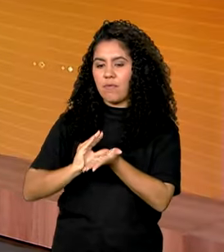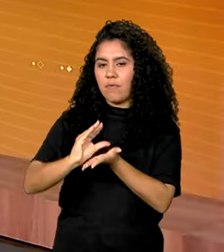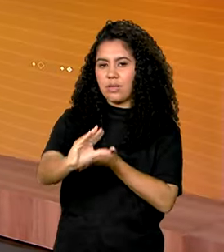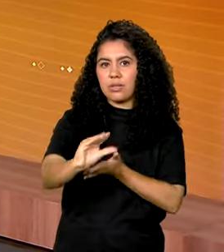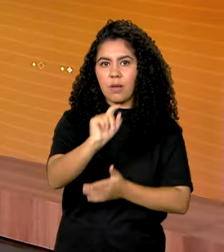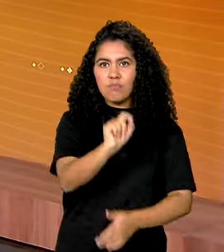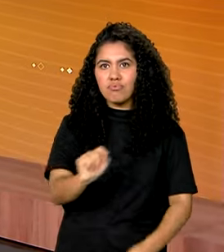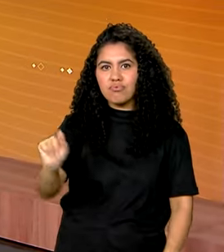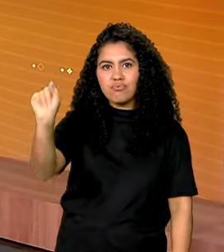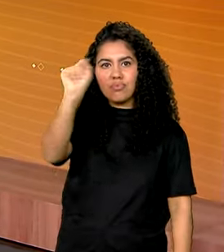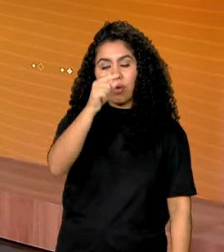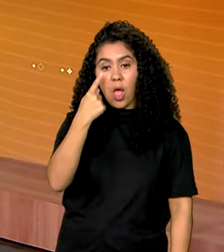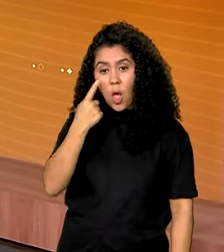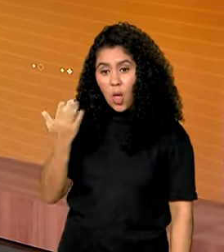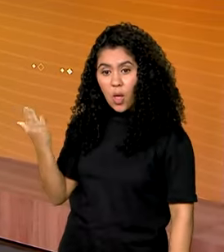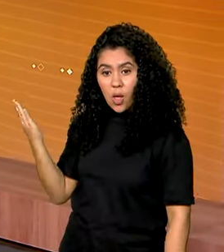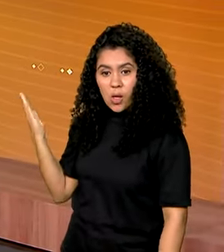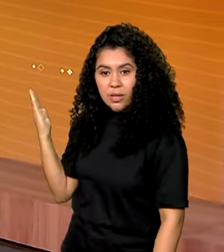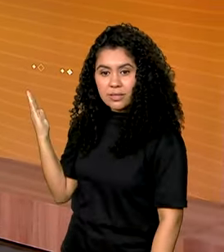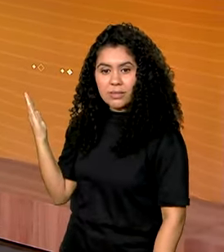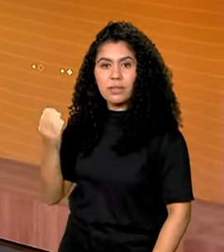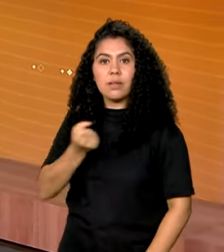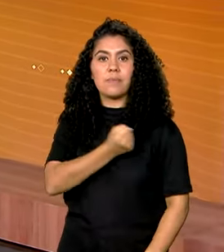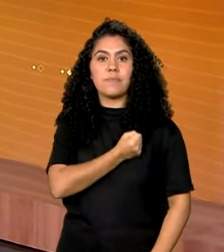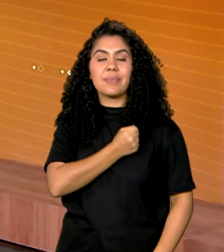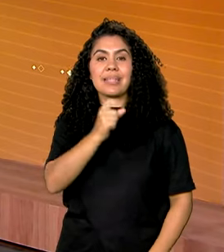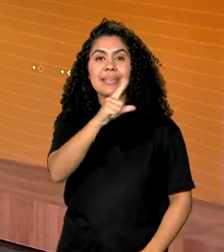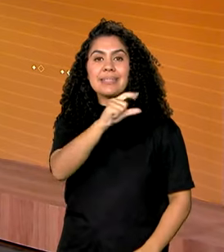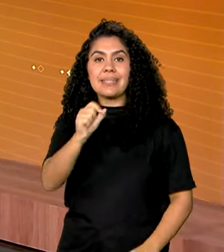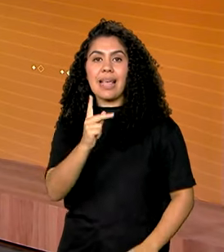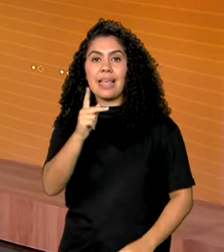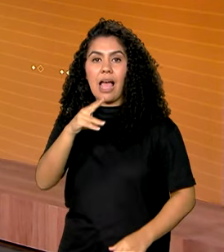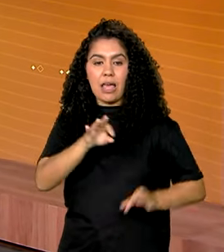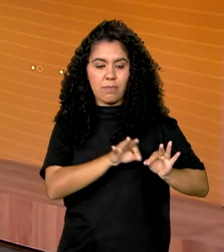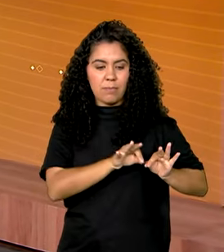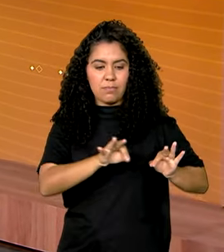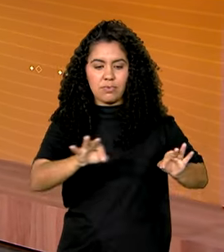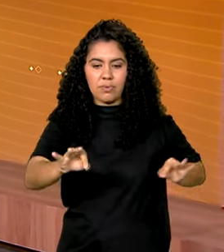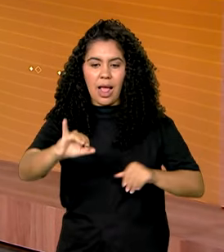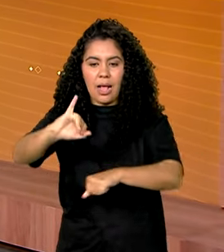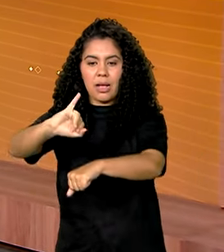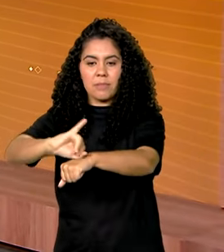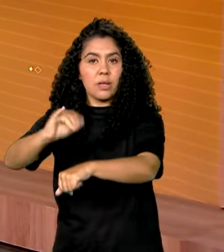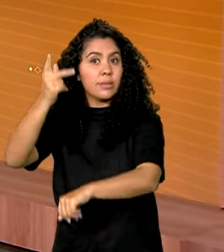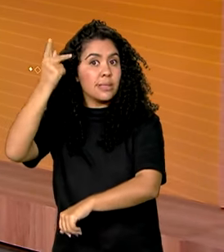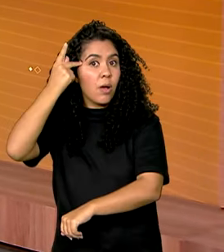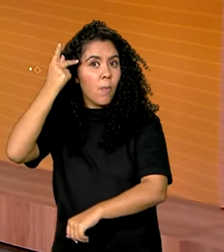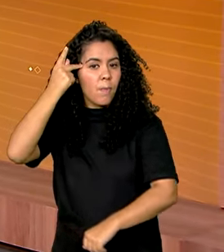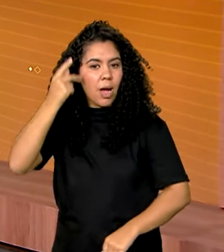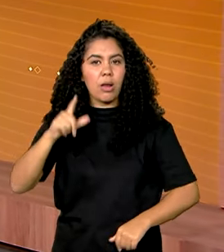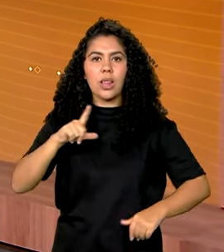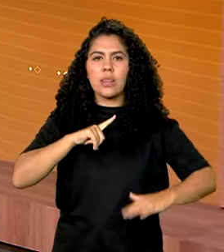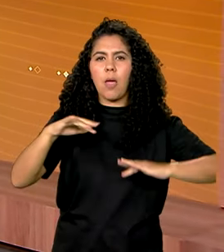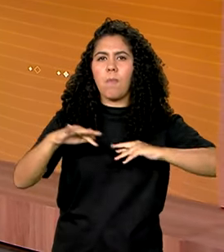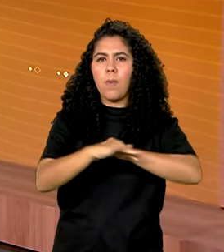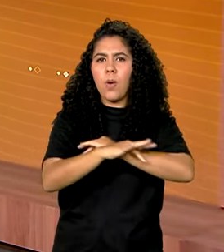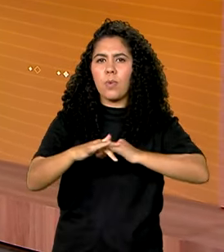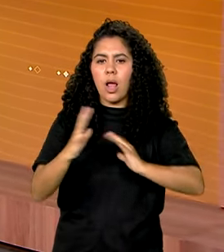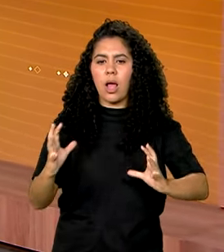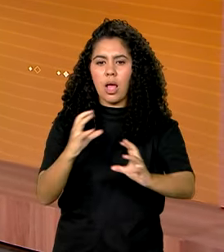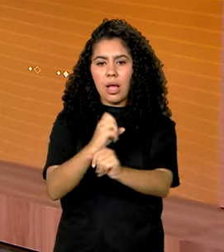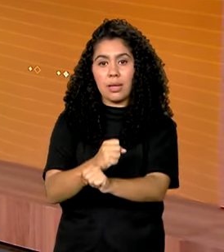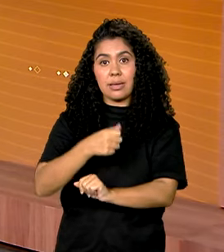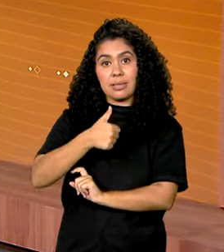todo o país. Salto fica a cerca de 100 quilômetros da capital São Paulo, a gente pode ver aqui no mapa. Tem uma população aí um pouco mais de